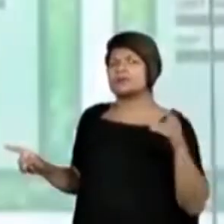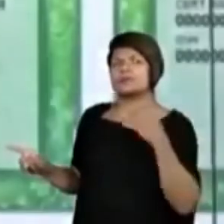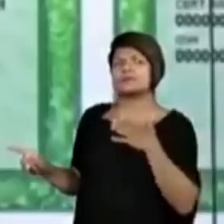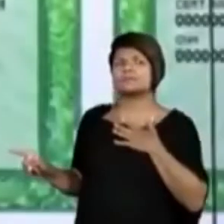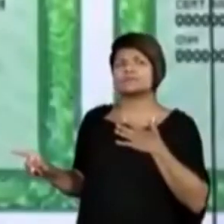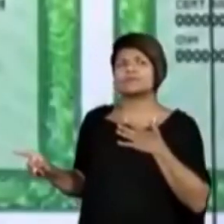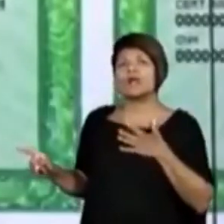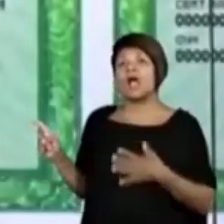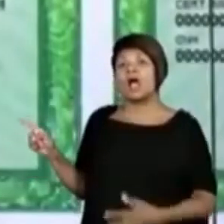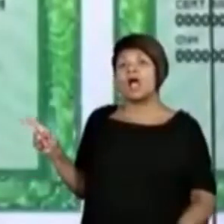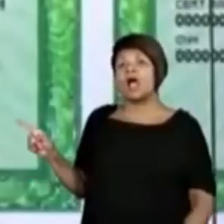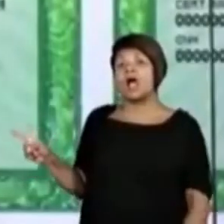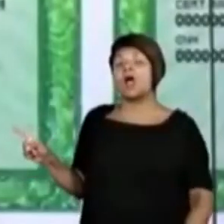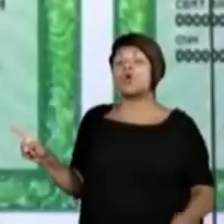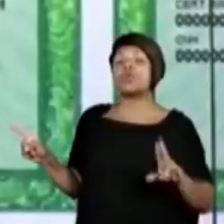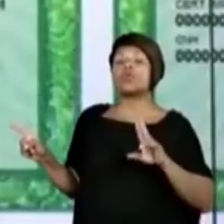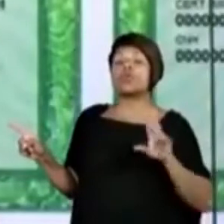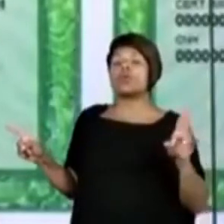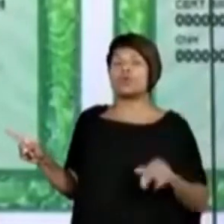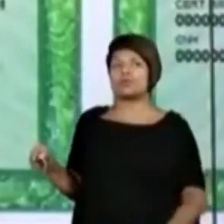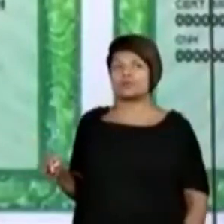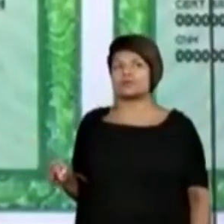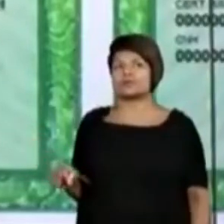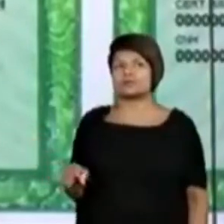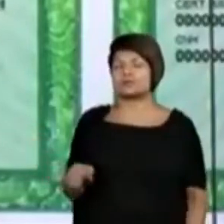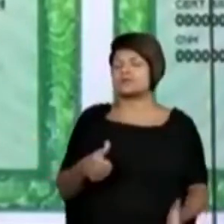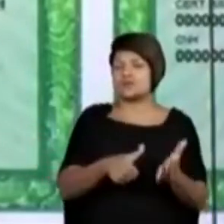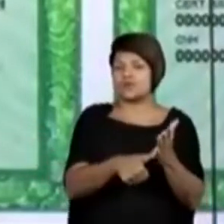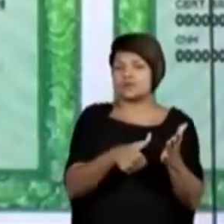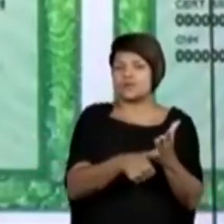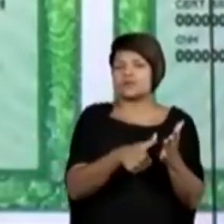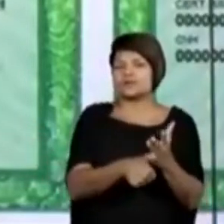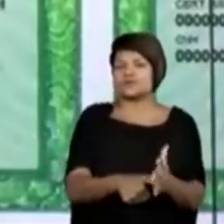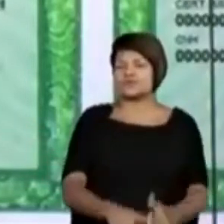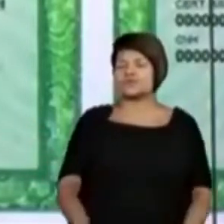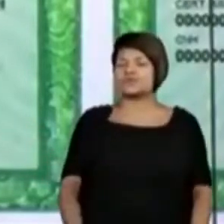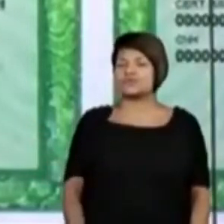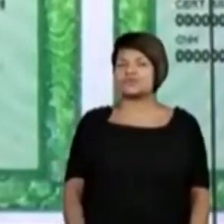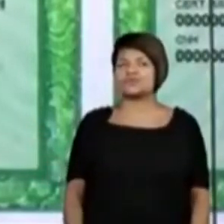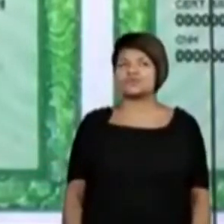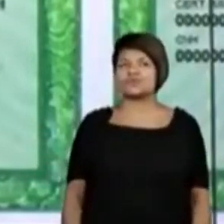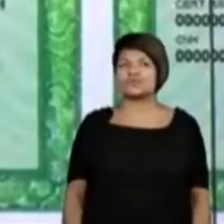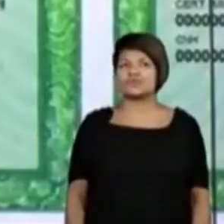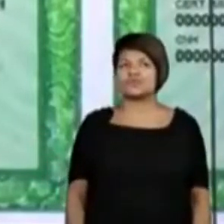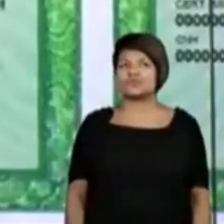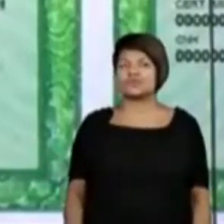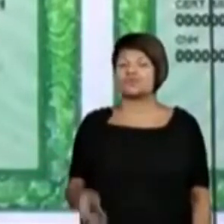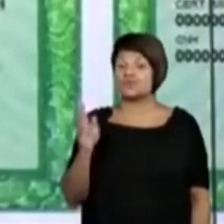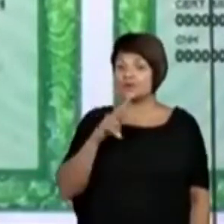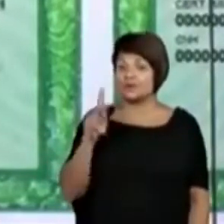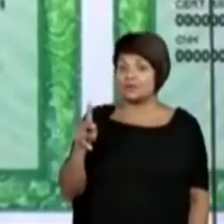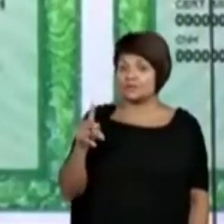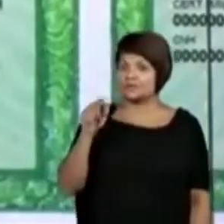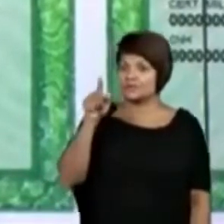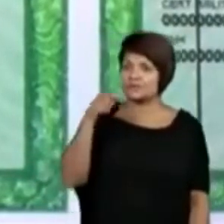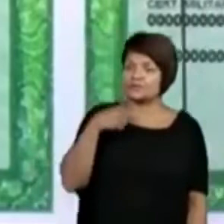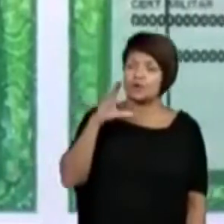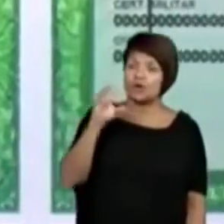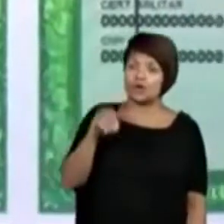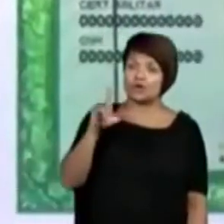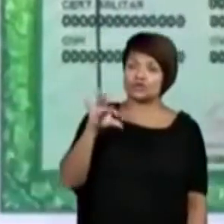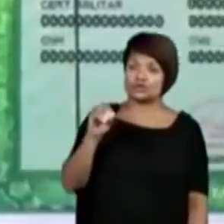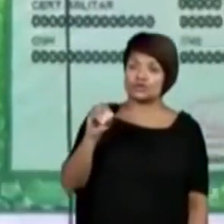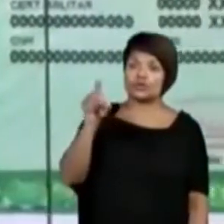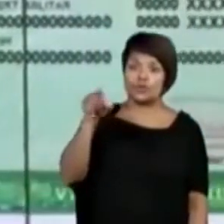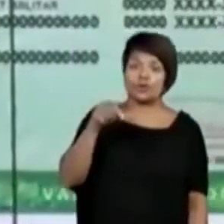Vocês já viram? Olha lá. Professora Neila dizendo que o telefone é um código. Isso aí,